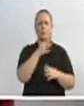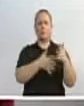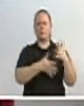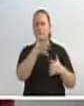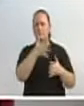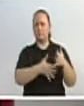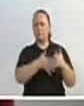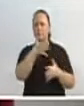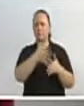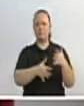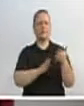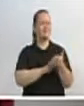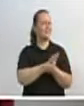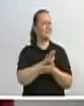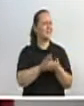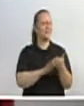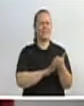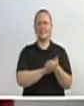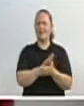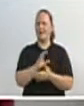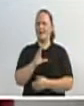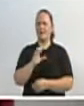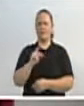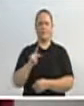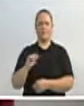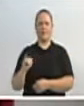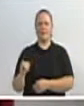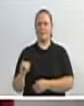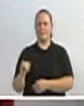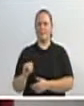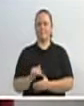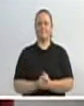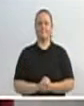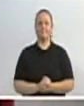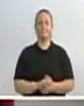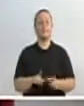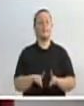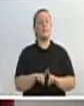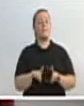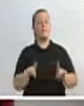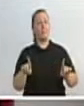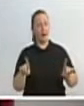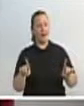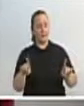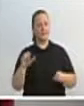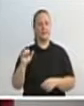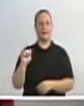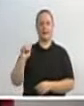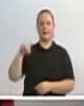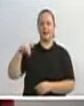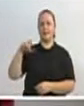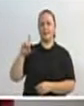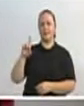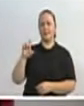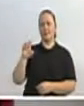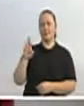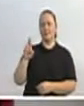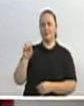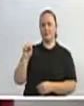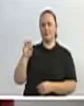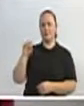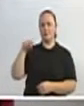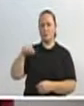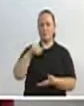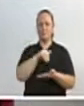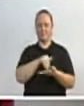comissão da CPI aqui na casa. Mas o secretário de administração, o senhor Anderson Rosa, e o diretor de